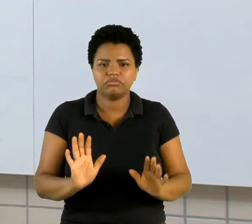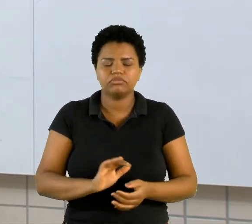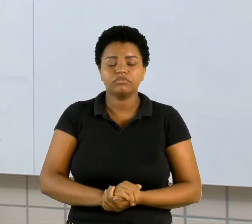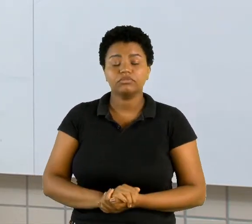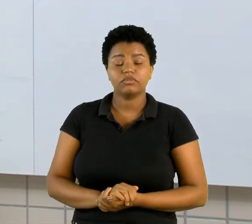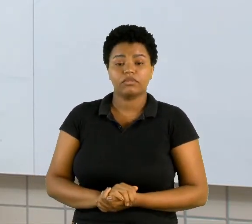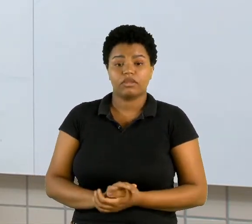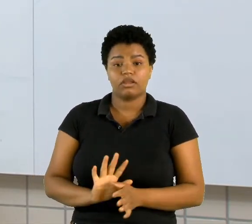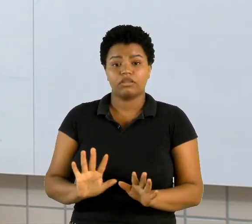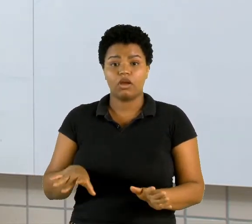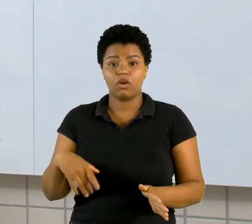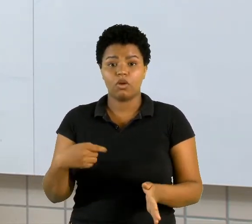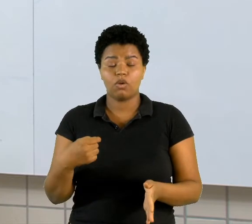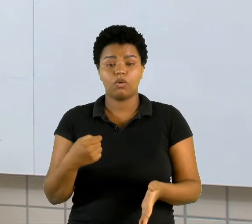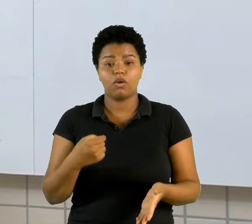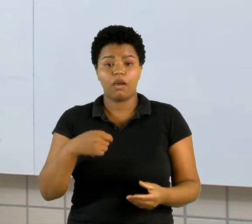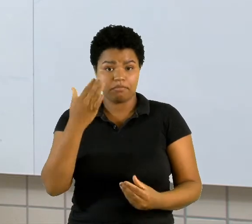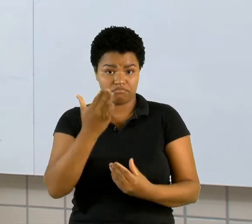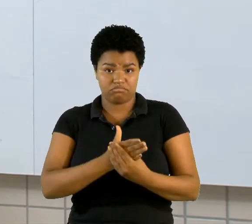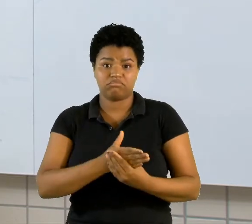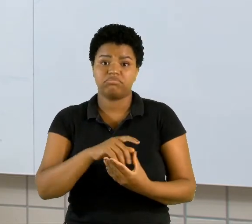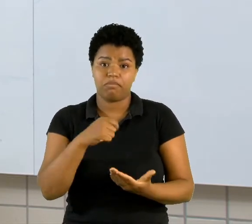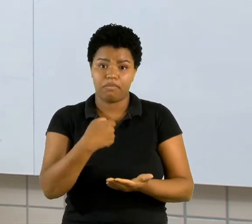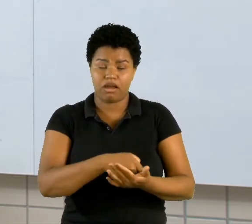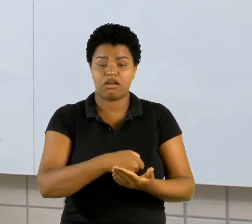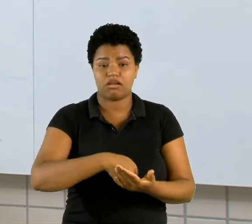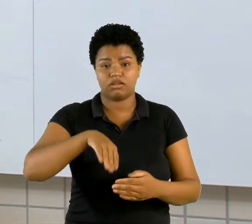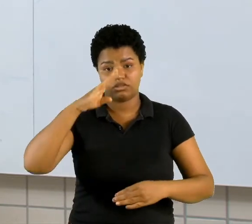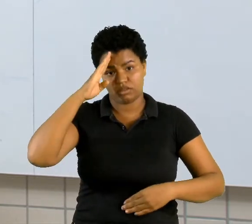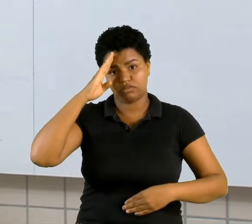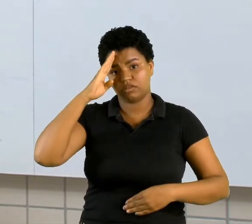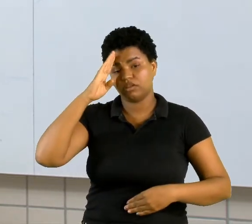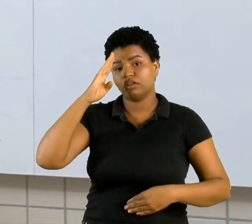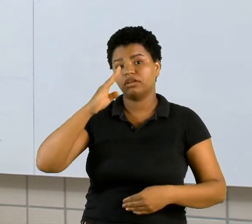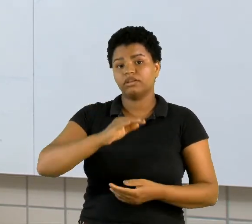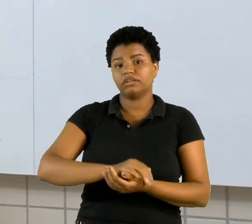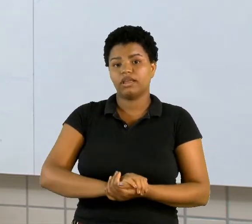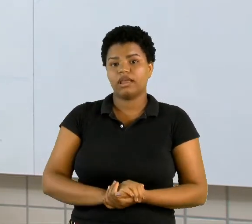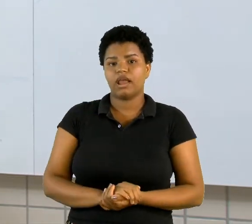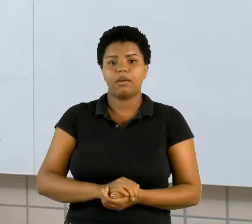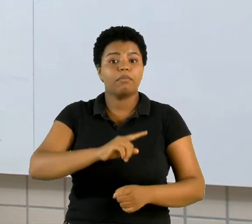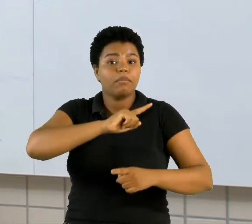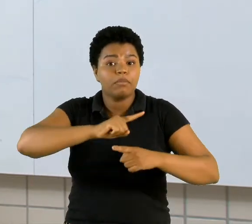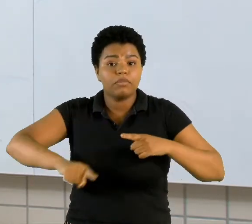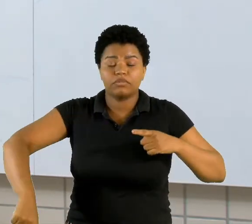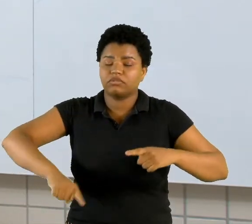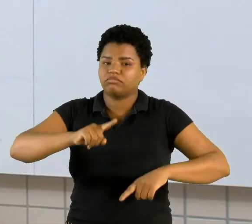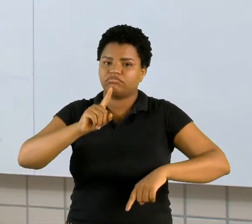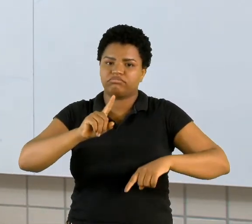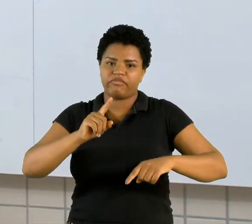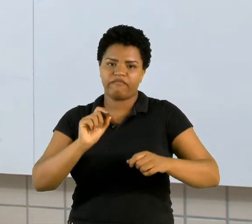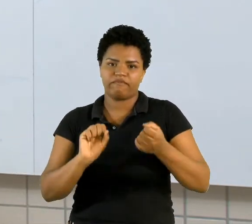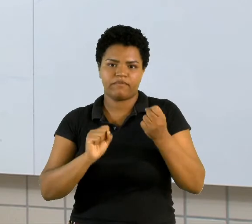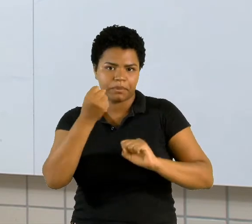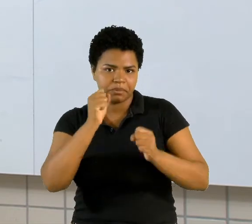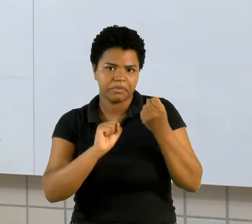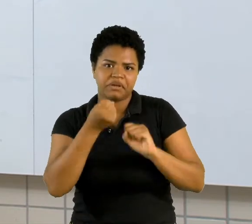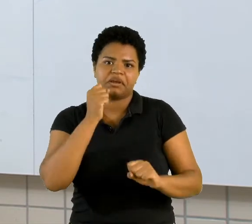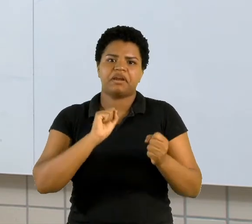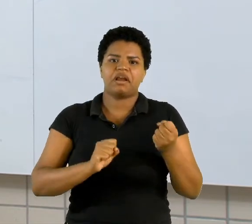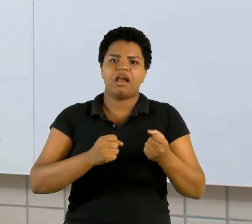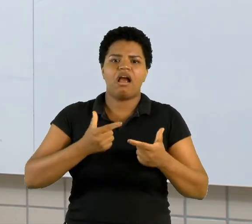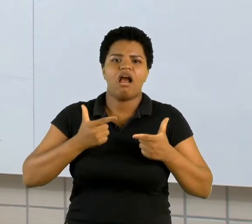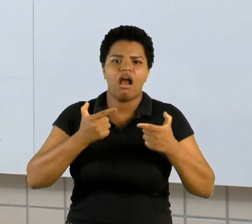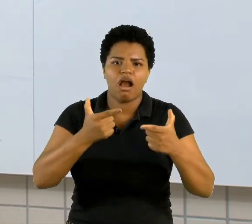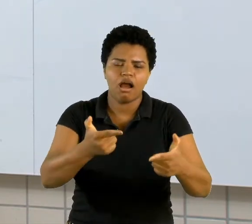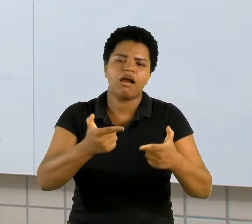soldados, proibido fabricar equipamento bélico, proibido fabricar armas, proibido fabricar munições,